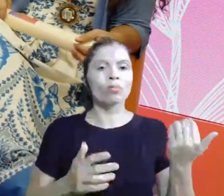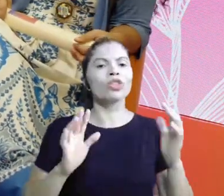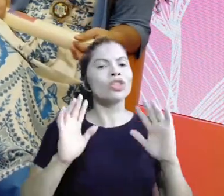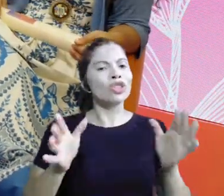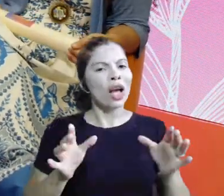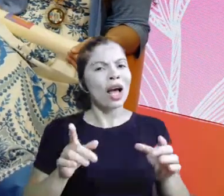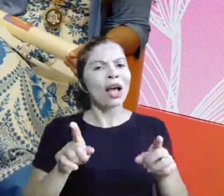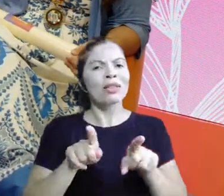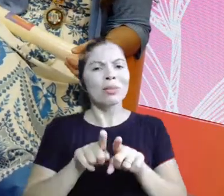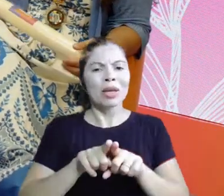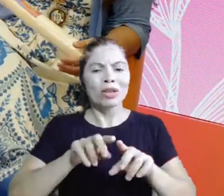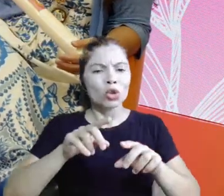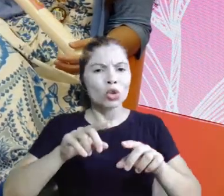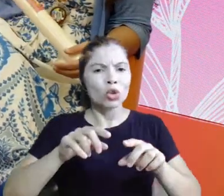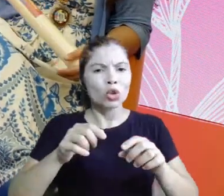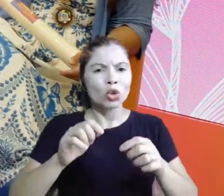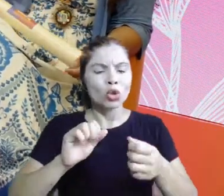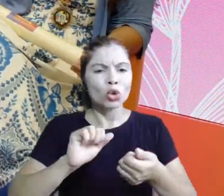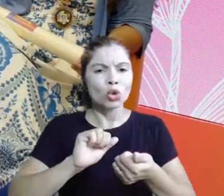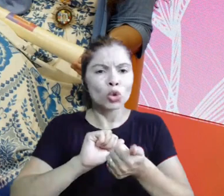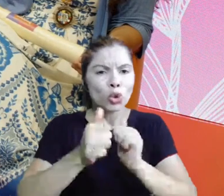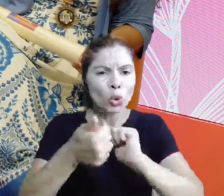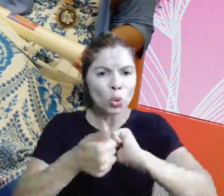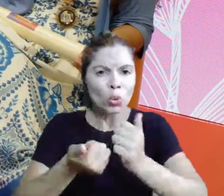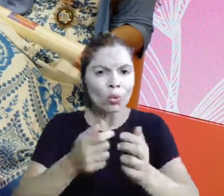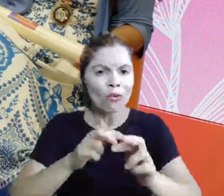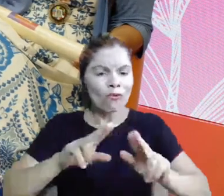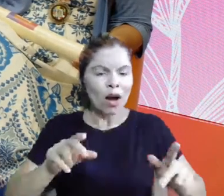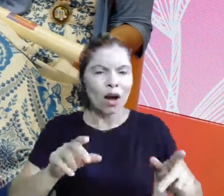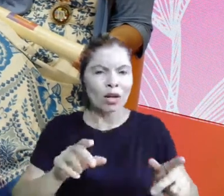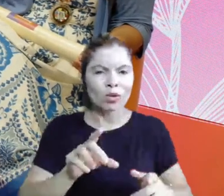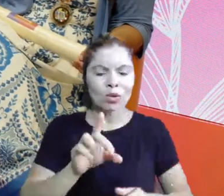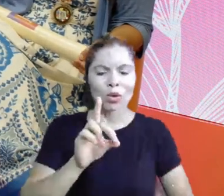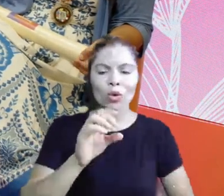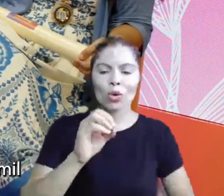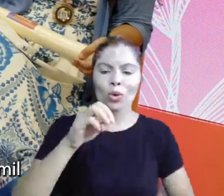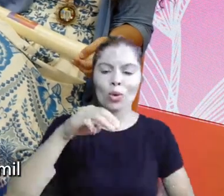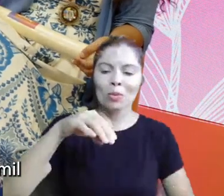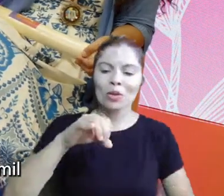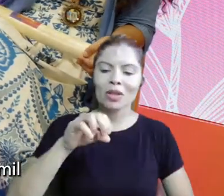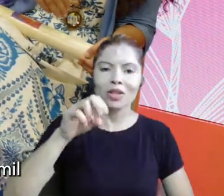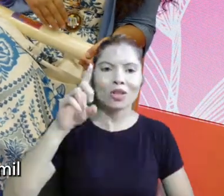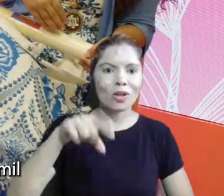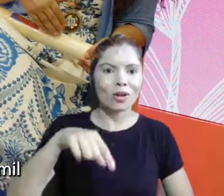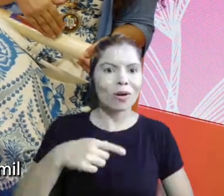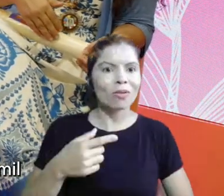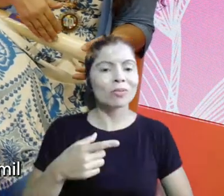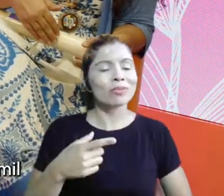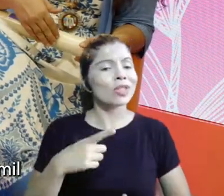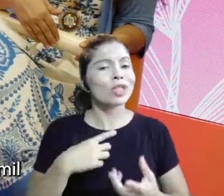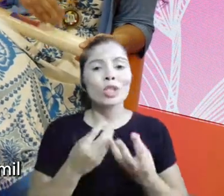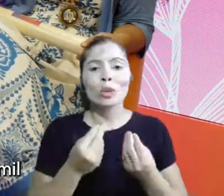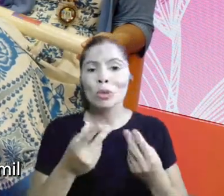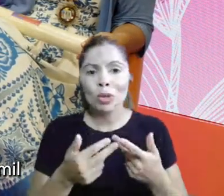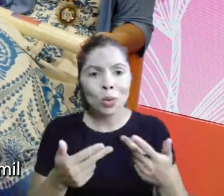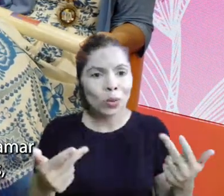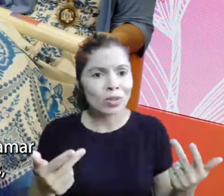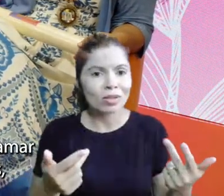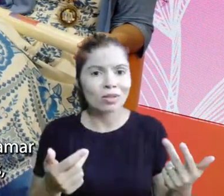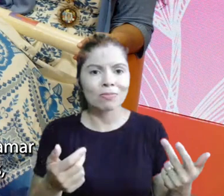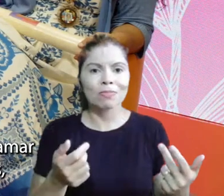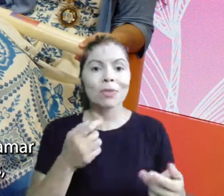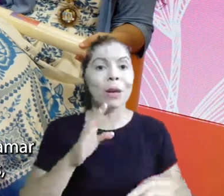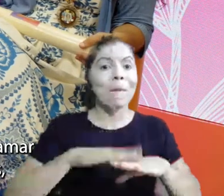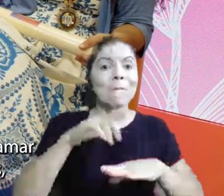e a gente já fez dominó, já fez, então, aí a consequência, assim, como a gente tinha muita coisa de palmito, mais de mil